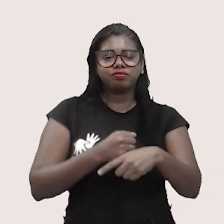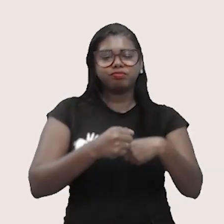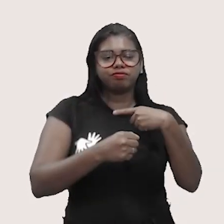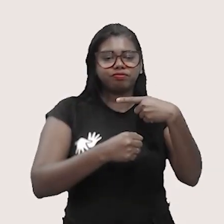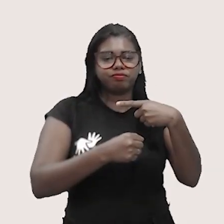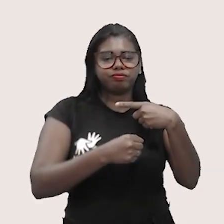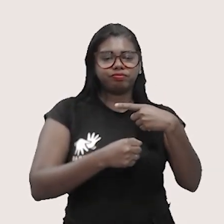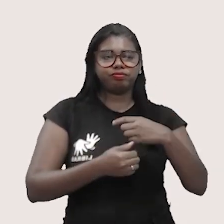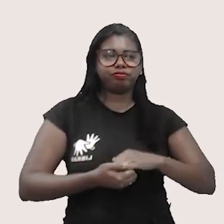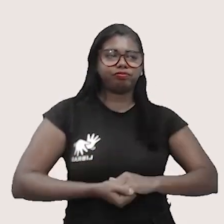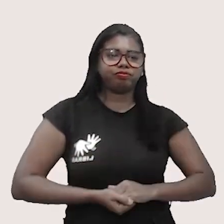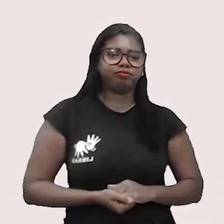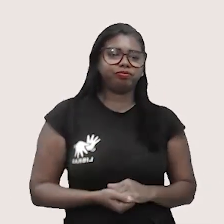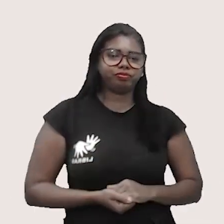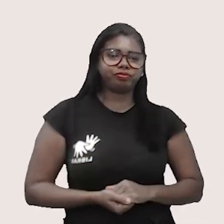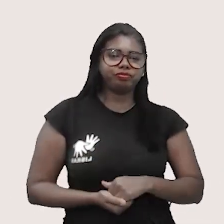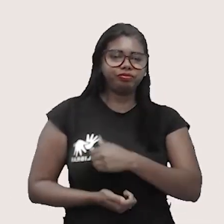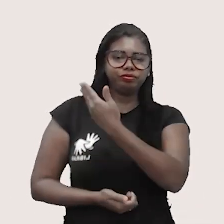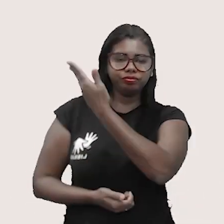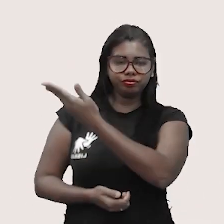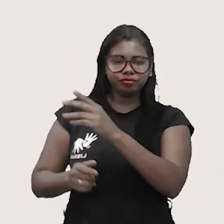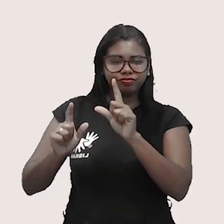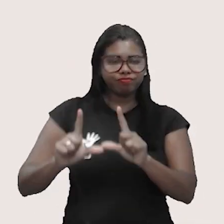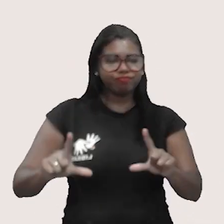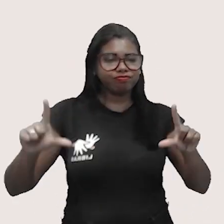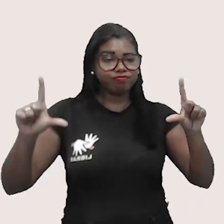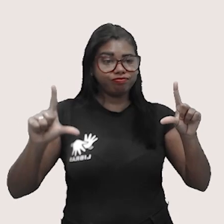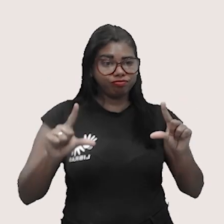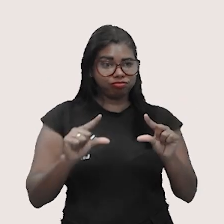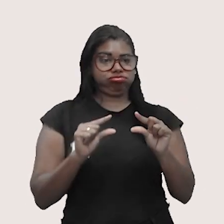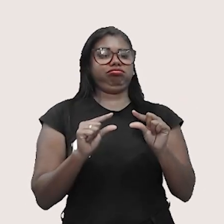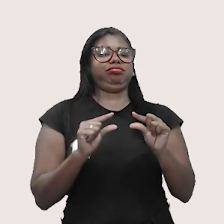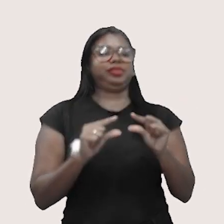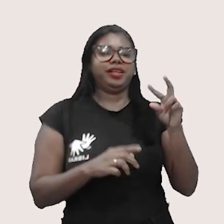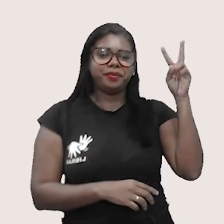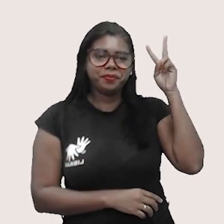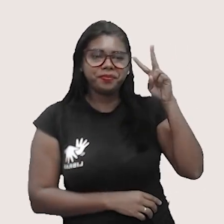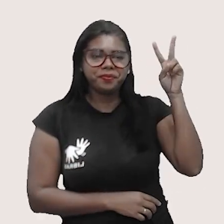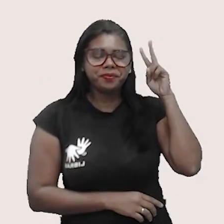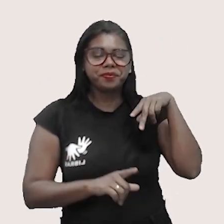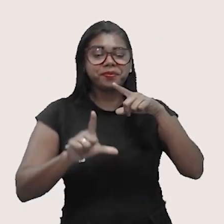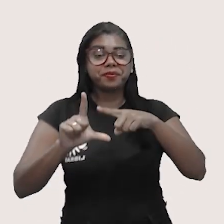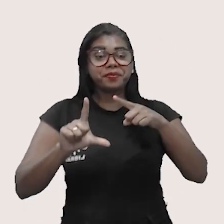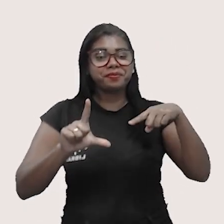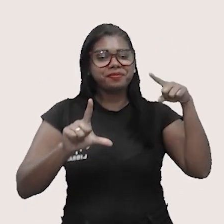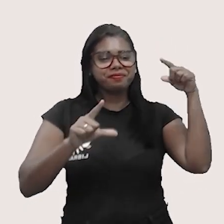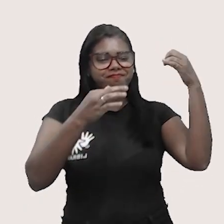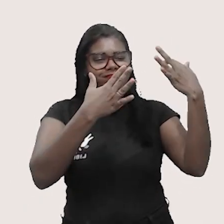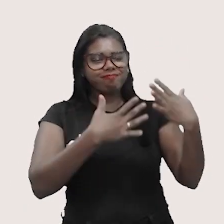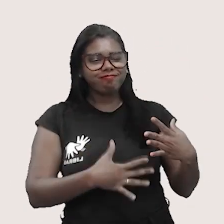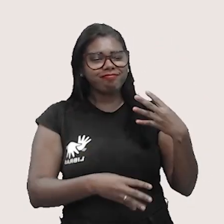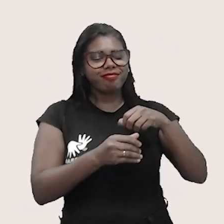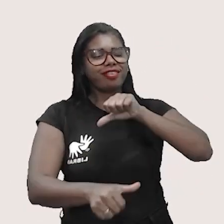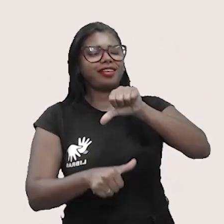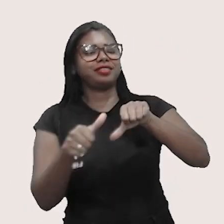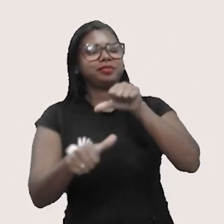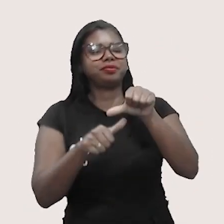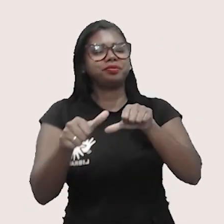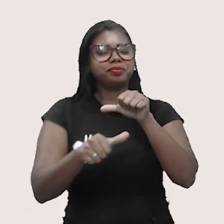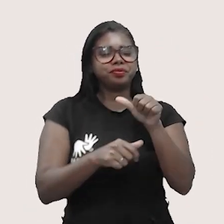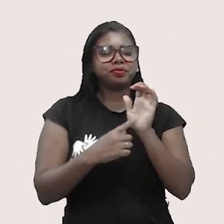Olha aí, ó, o volume diminuindo. Então lembre-se que graficamente falando, uma transformação